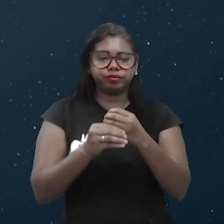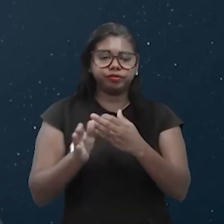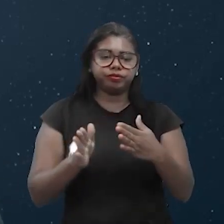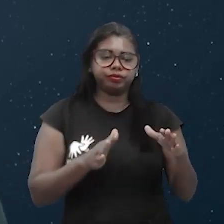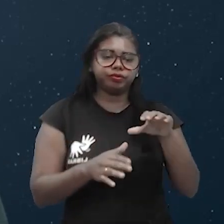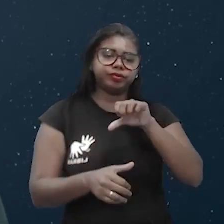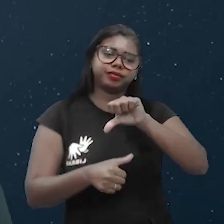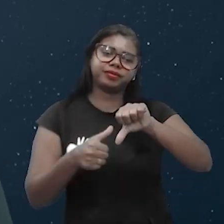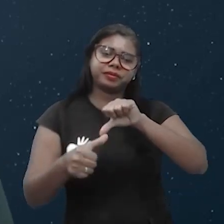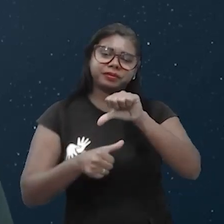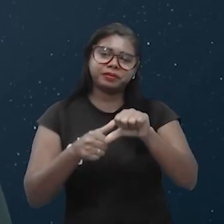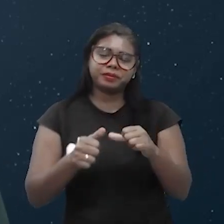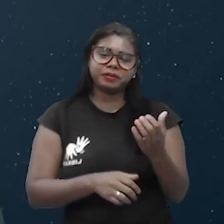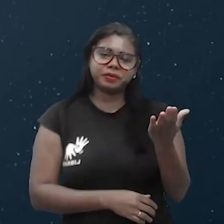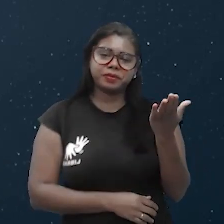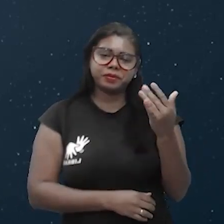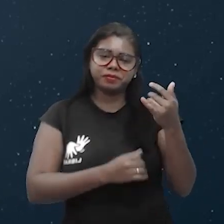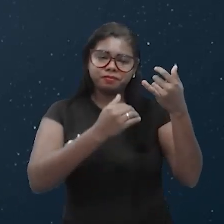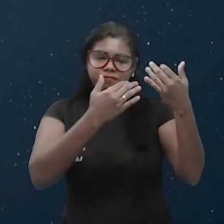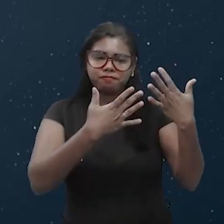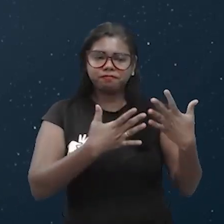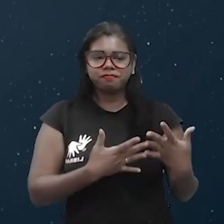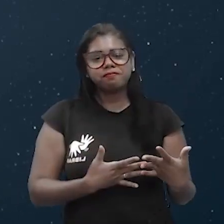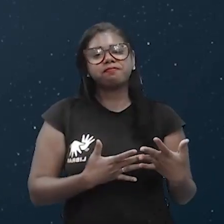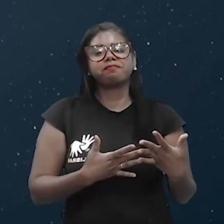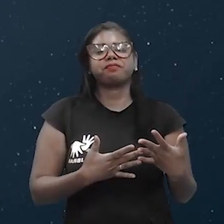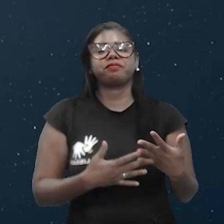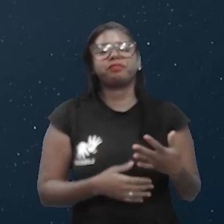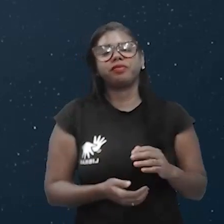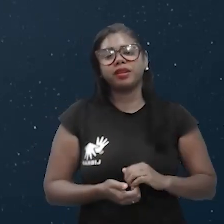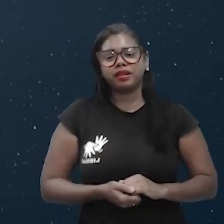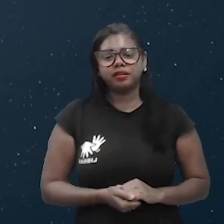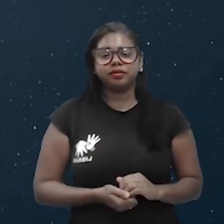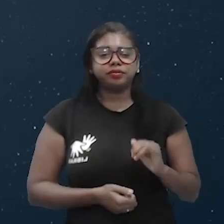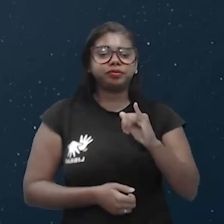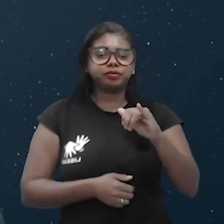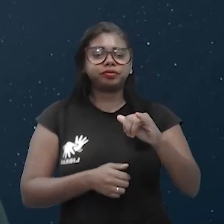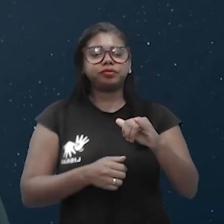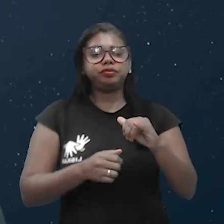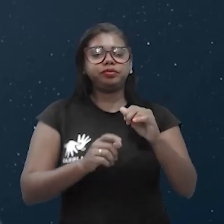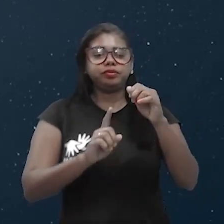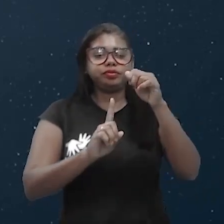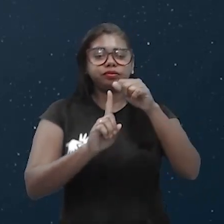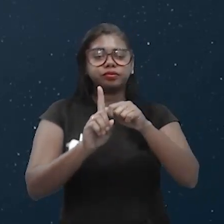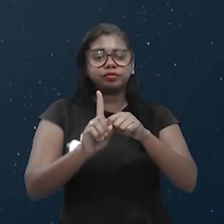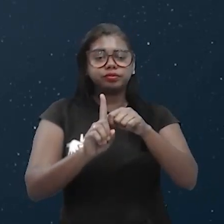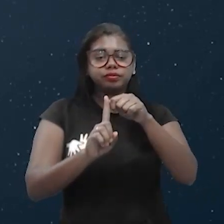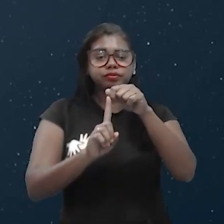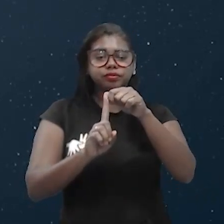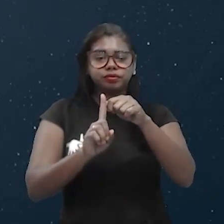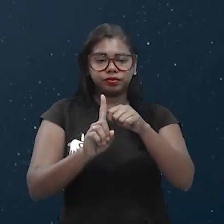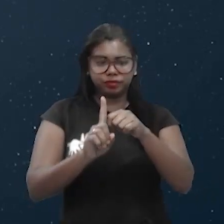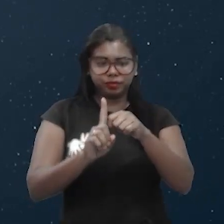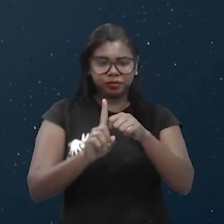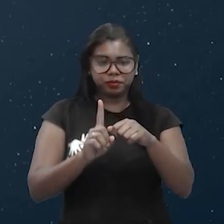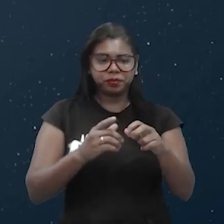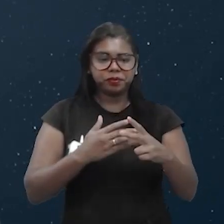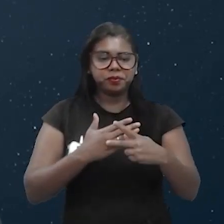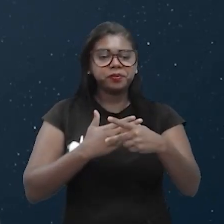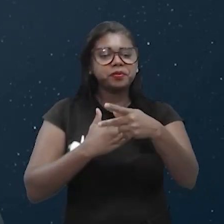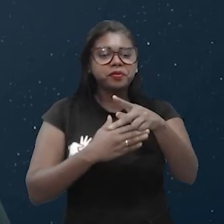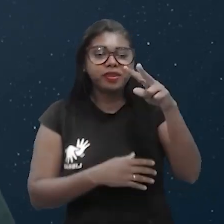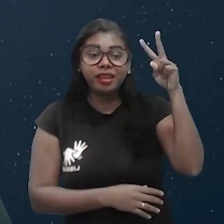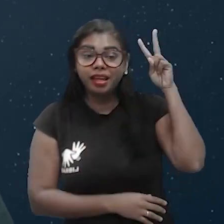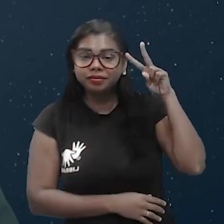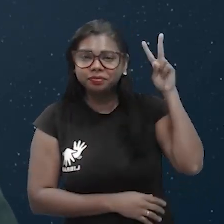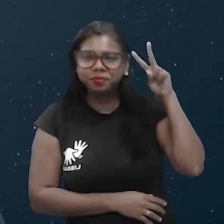Vamos agora falar da transformação isotérmica, que é aquela transformação da temperatura constante. Lembre-se, pequeno